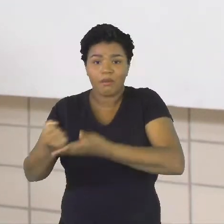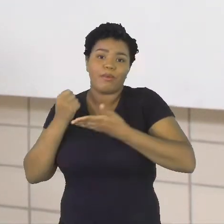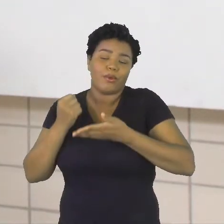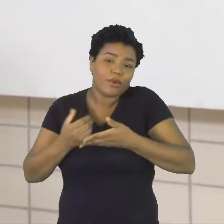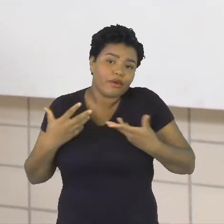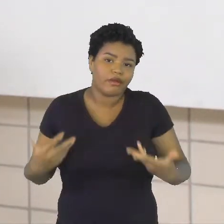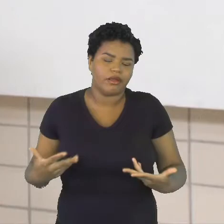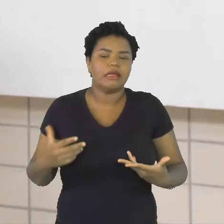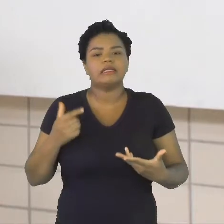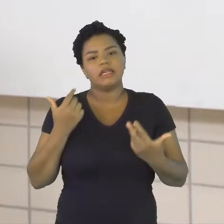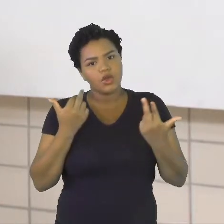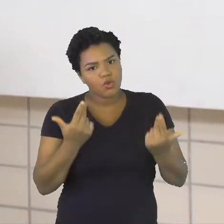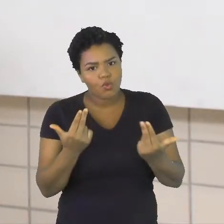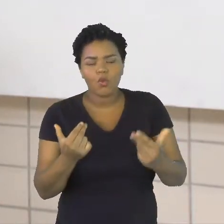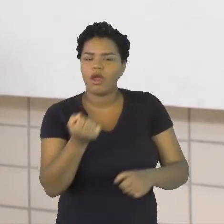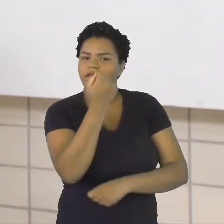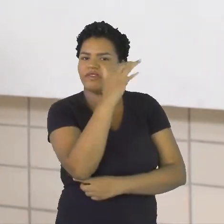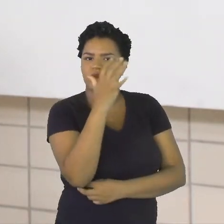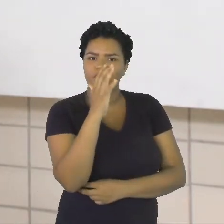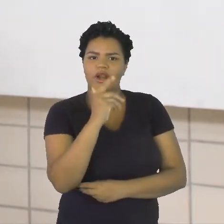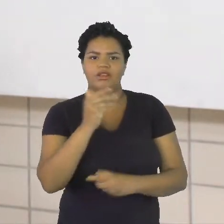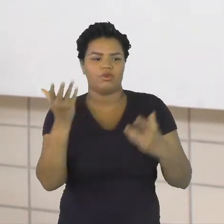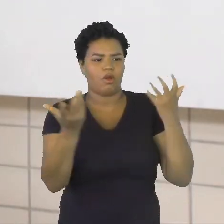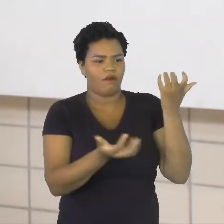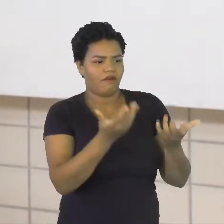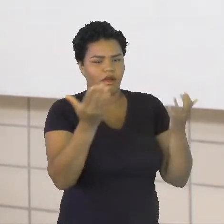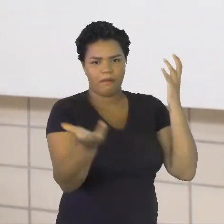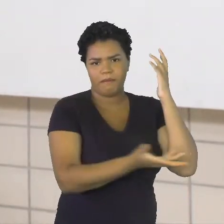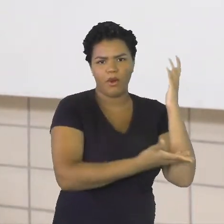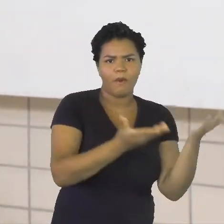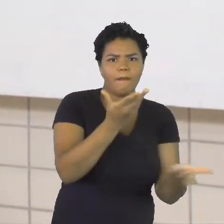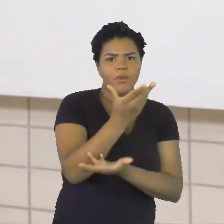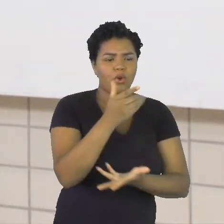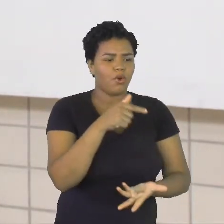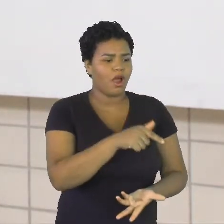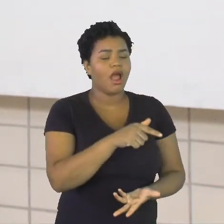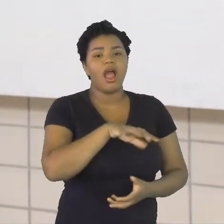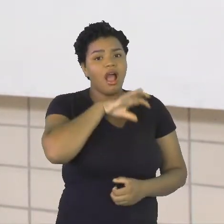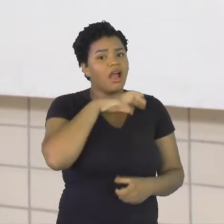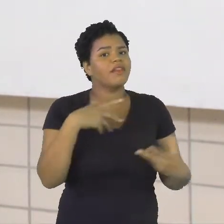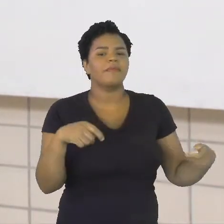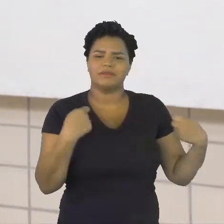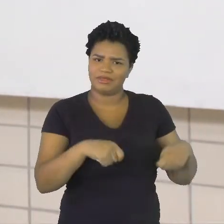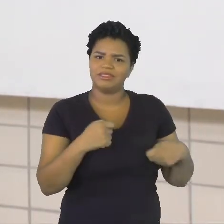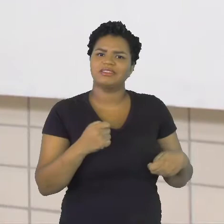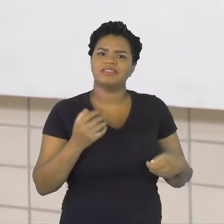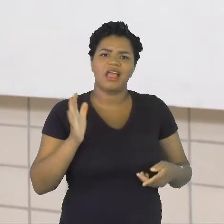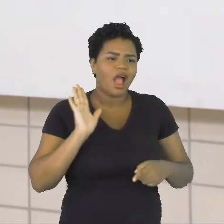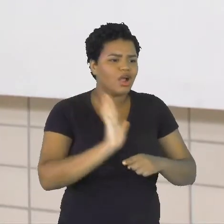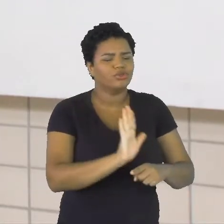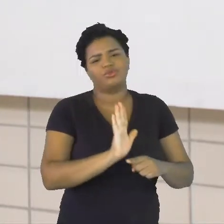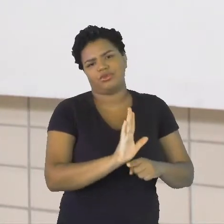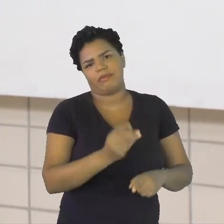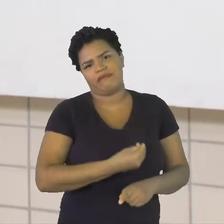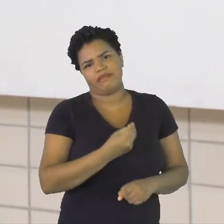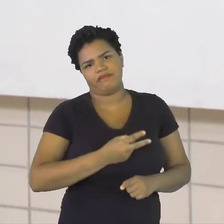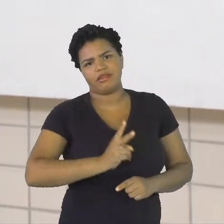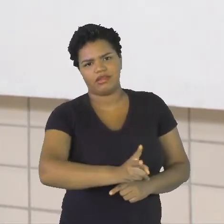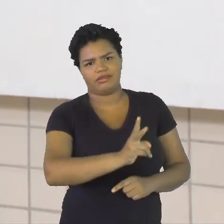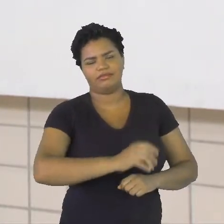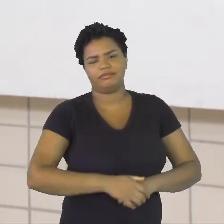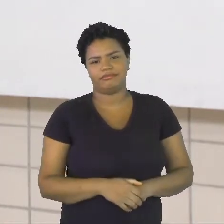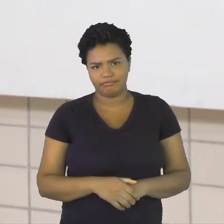sofre ali um incêndio, esses animais precisam de um socorro, de uma ajuda para sobreviverem. E essa